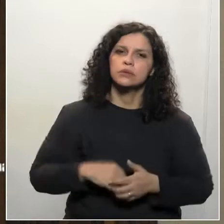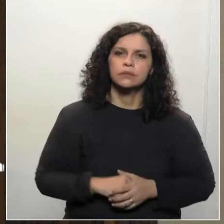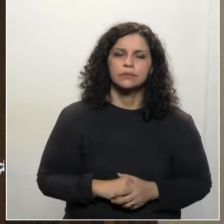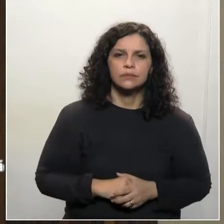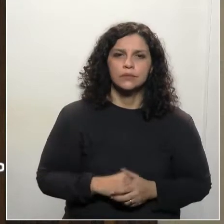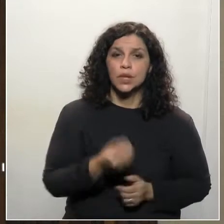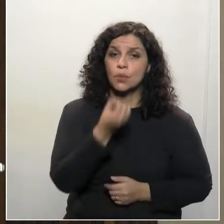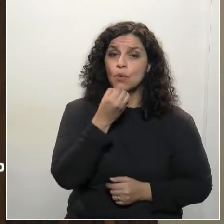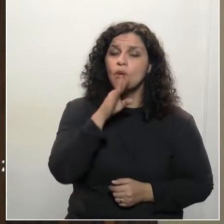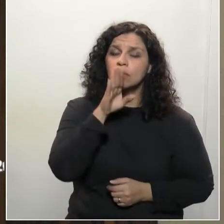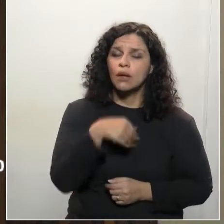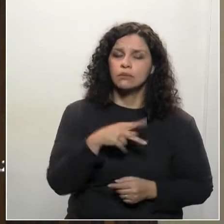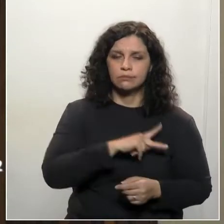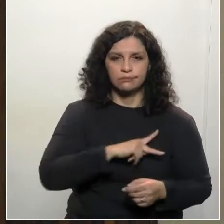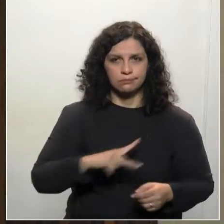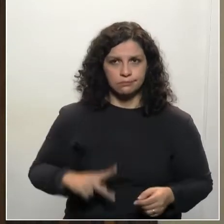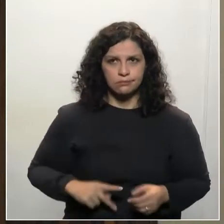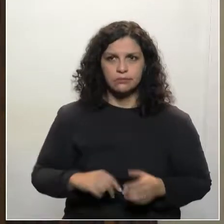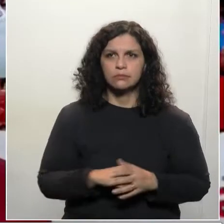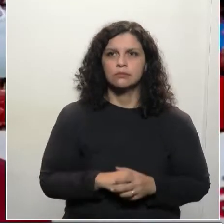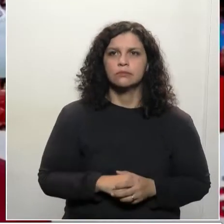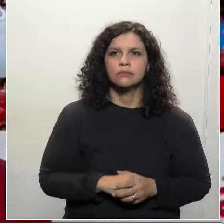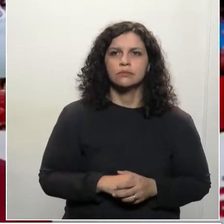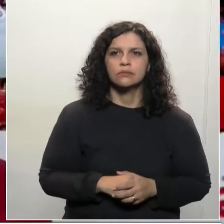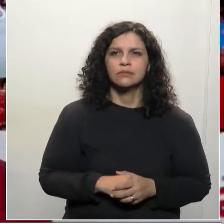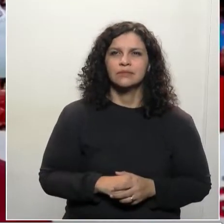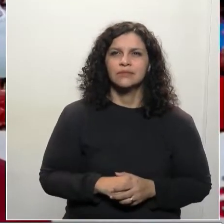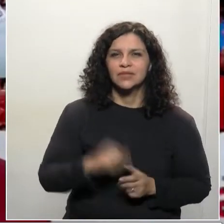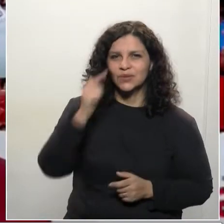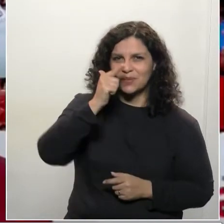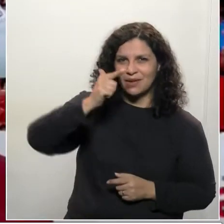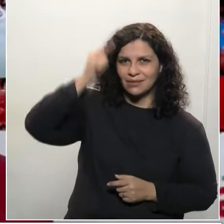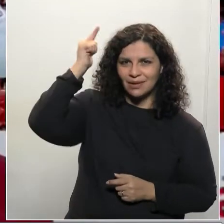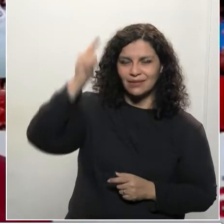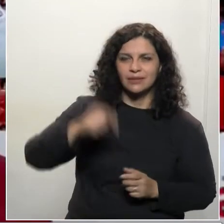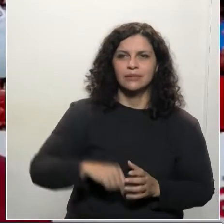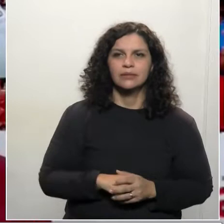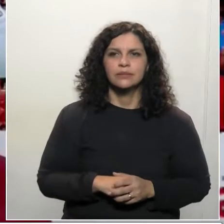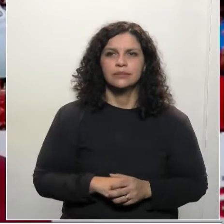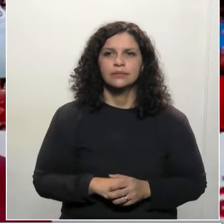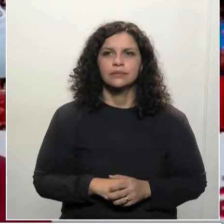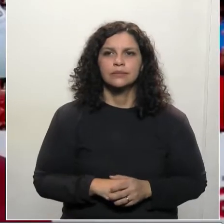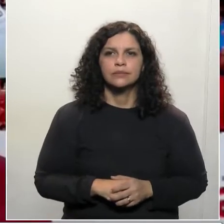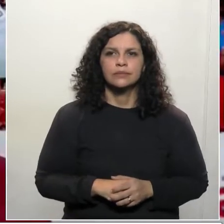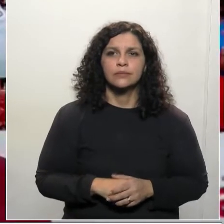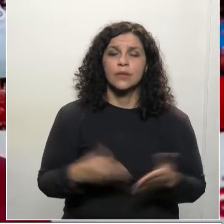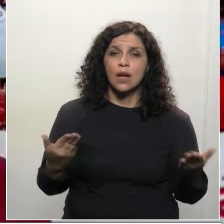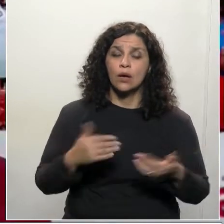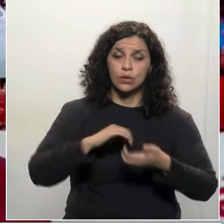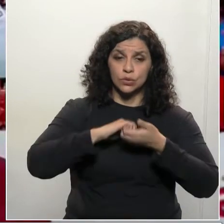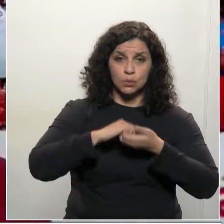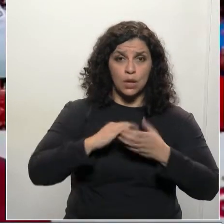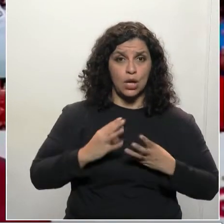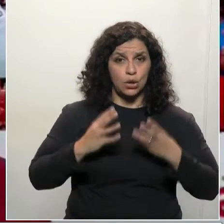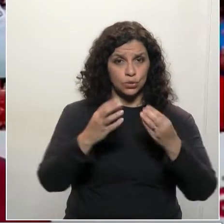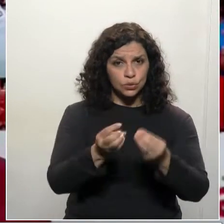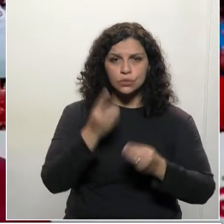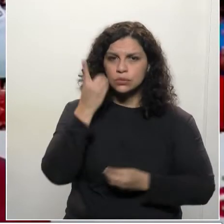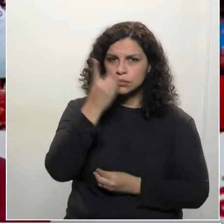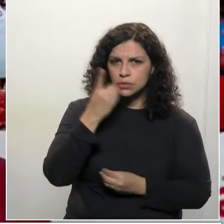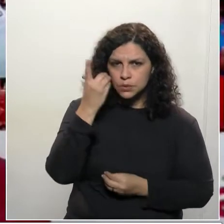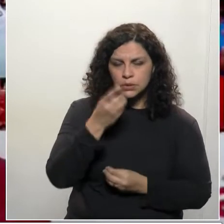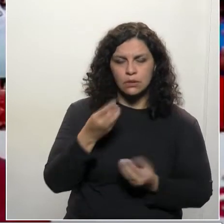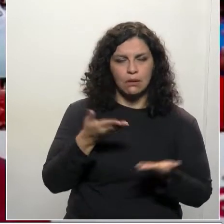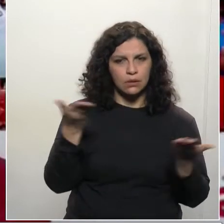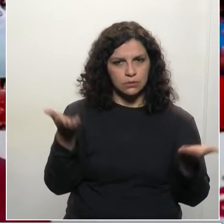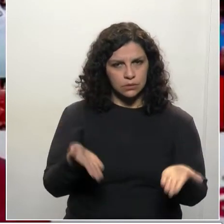Boa tarde, presidente. Presidente do exercício, deputado Romanelli. Quero cumprimentar a todos os deputados